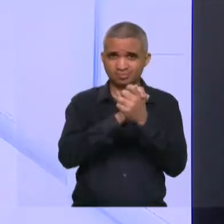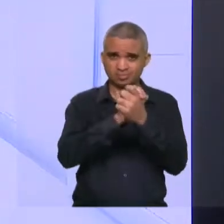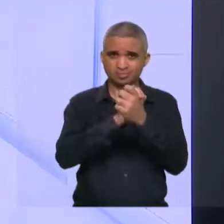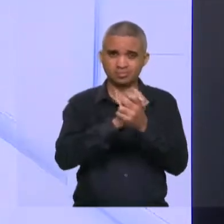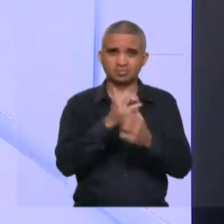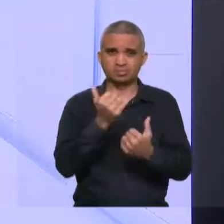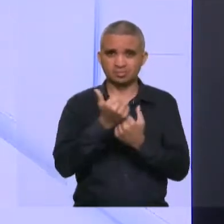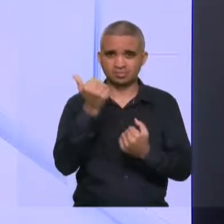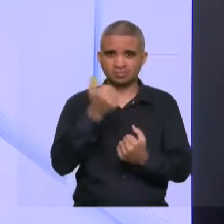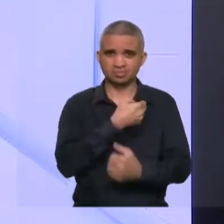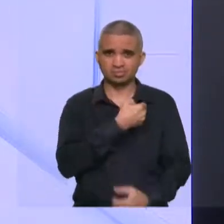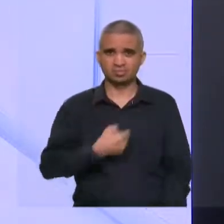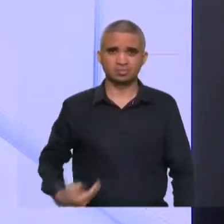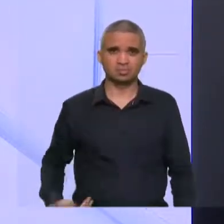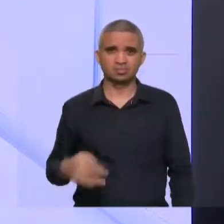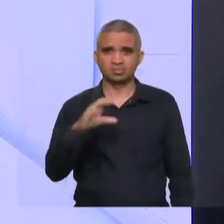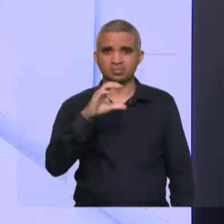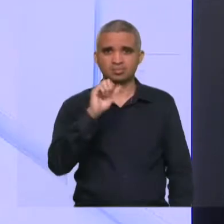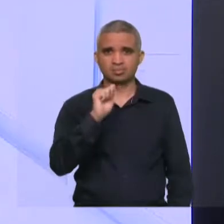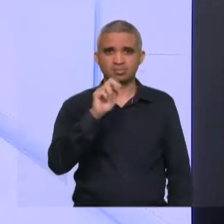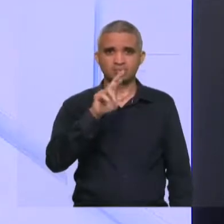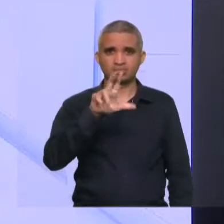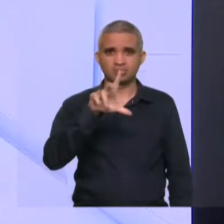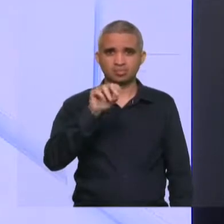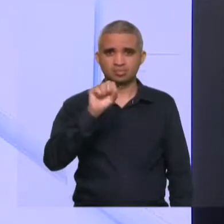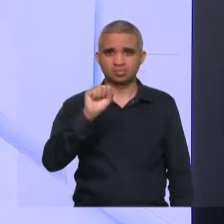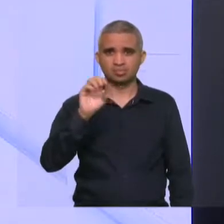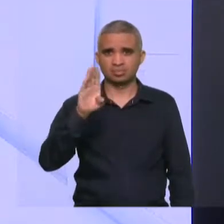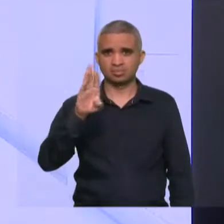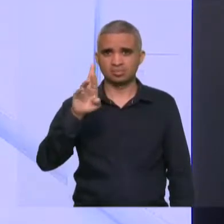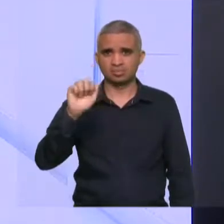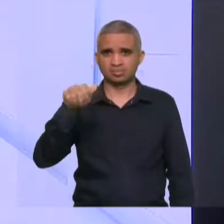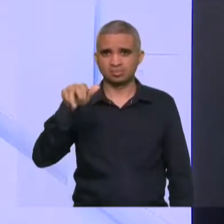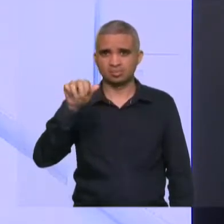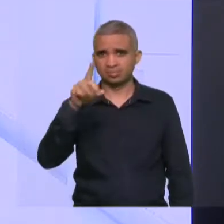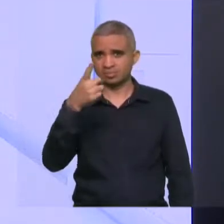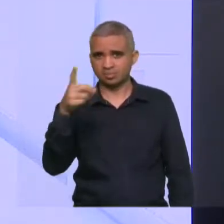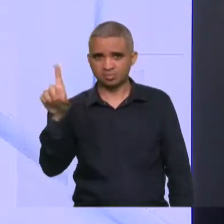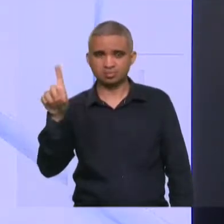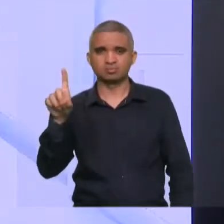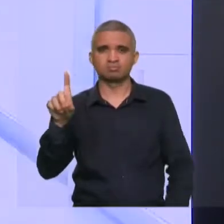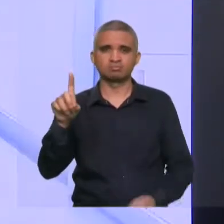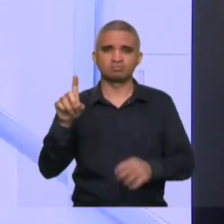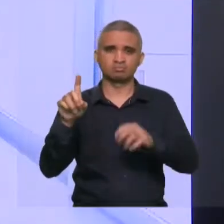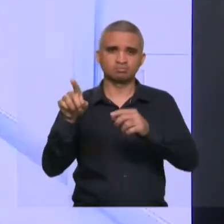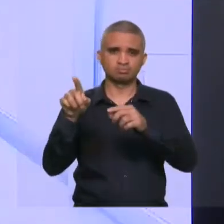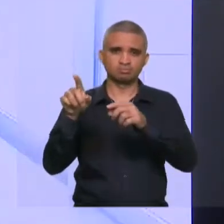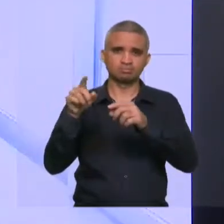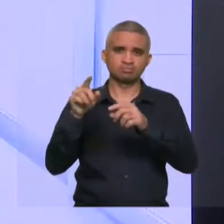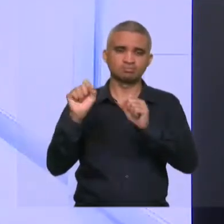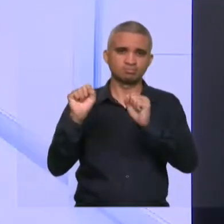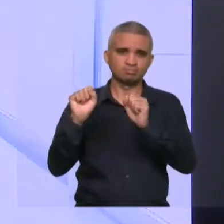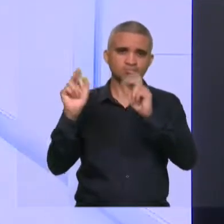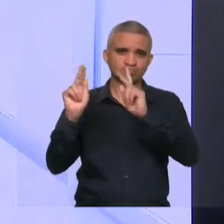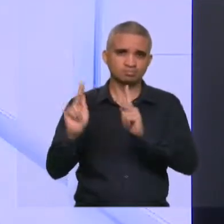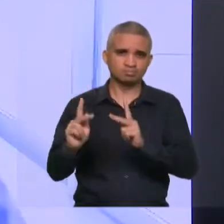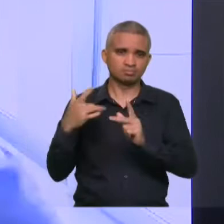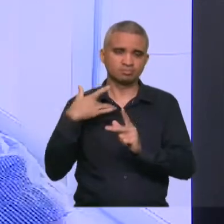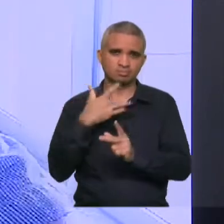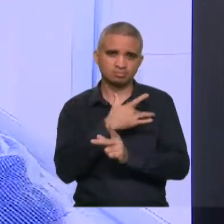sucesso, desejando paz, saúde e muitos anos de vida. E também gostaria de